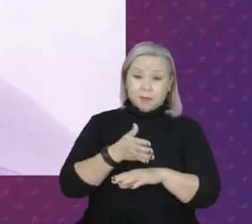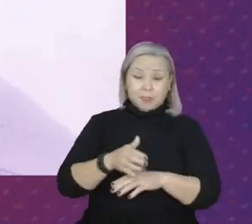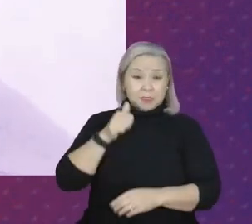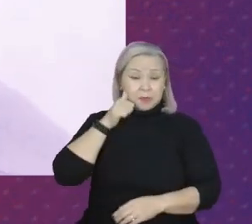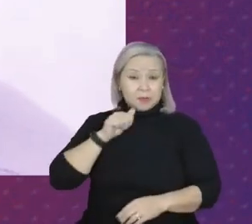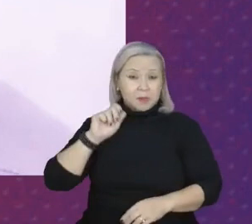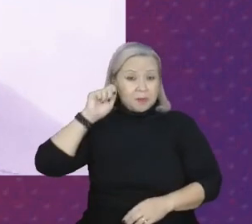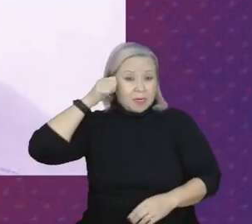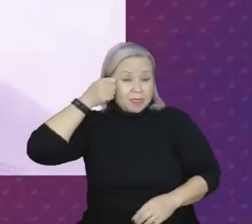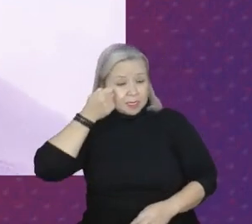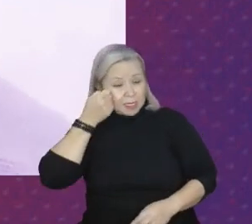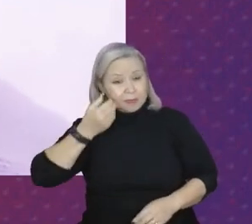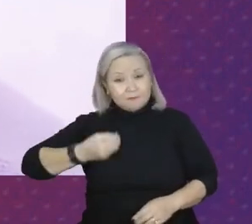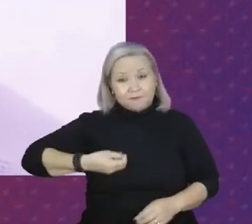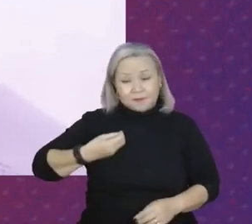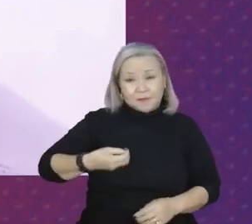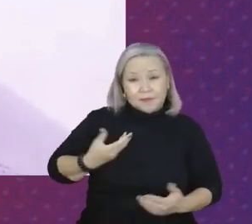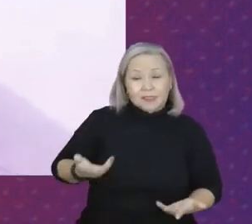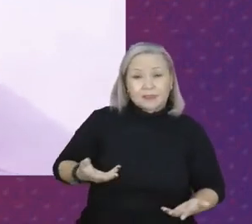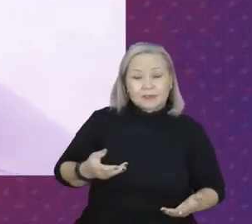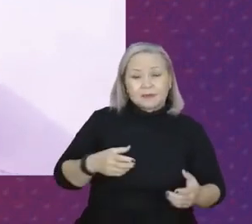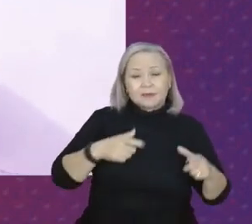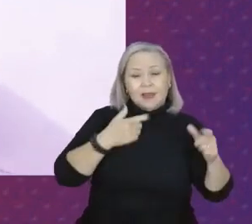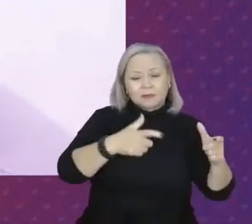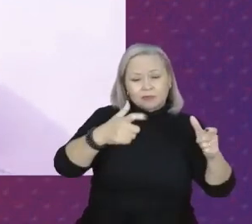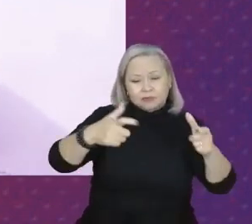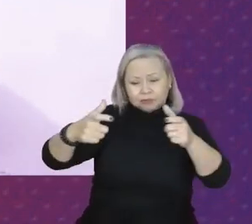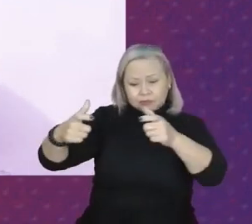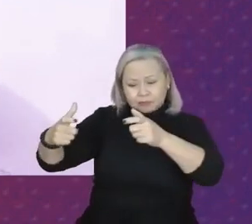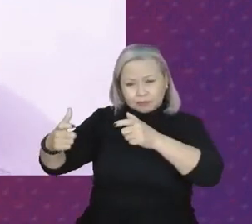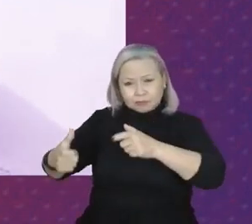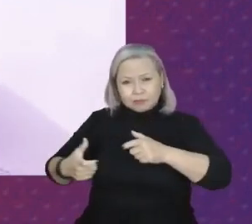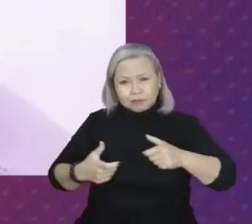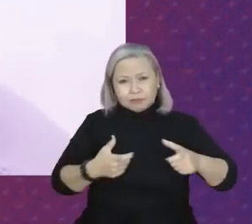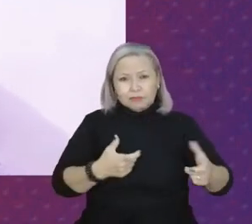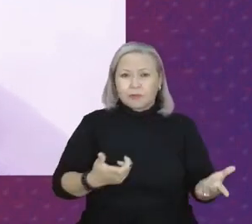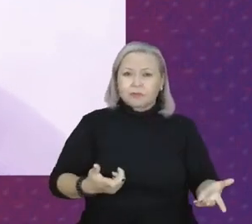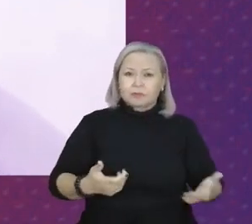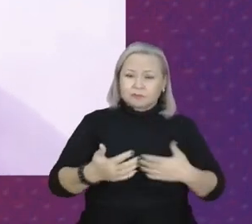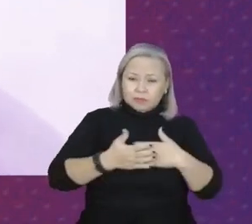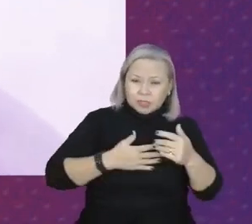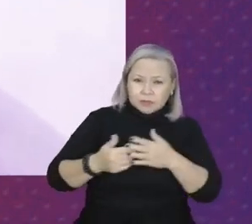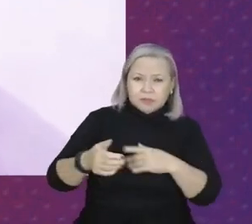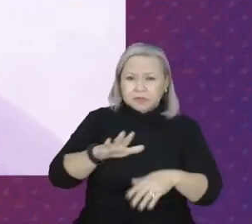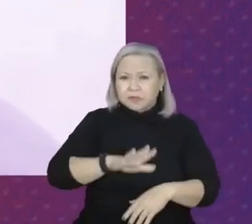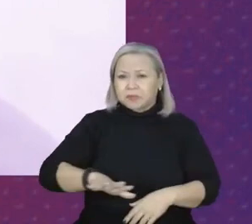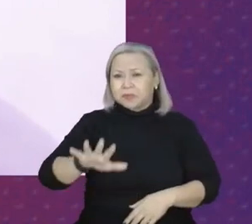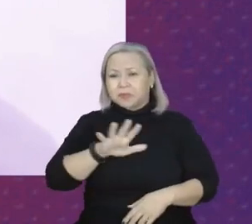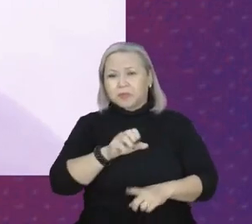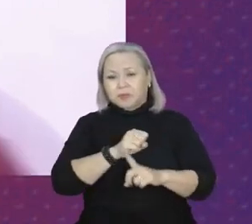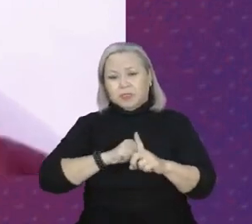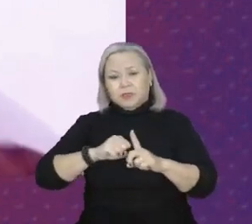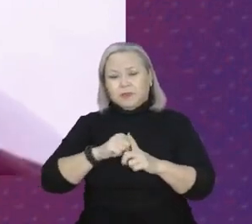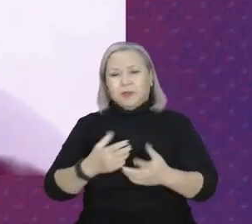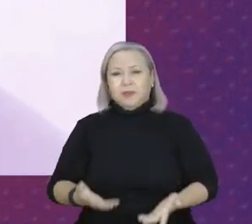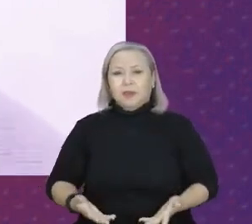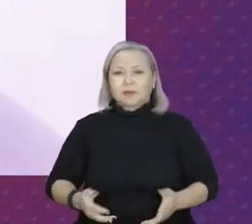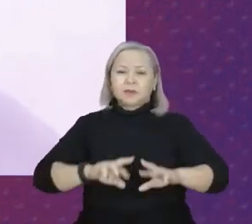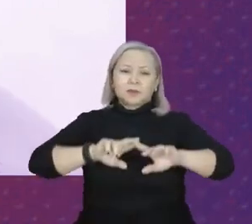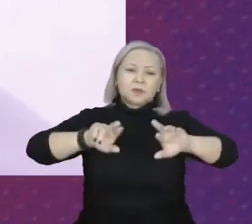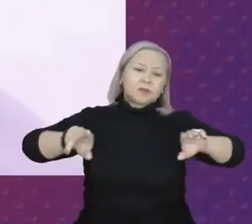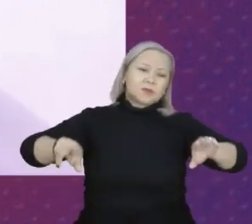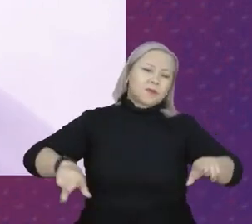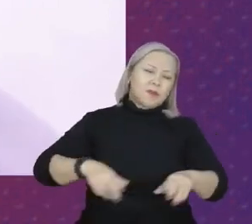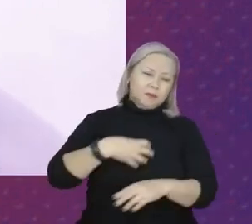mulher negra, ela está em diversos pontos e segmentos da sociedade, das suas mais diversas